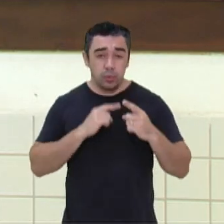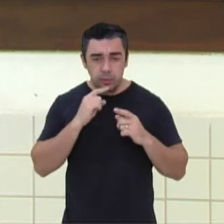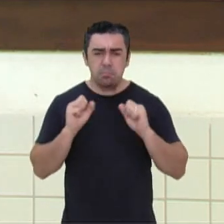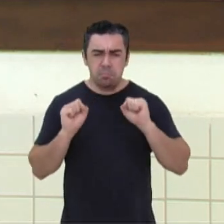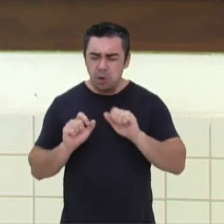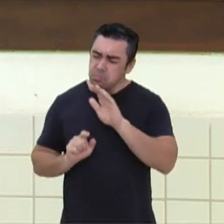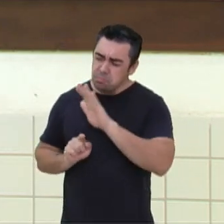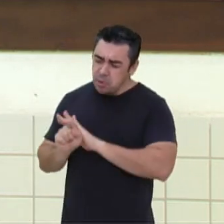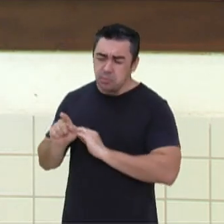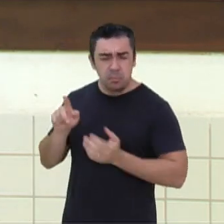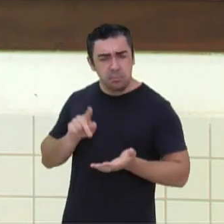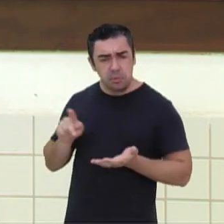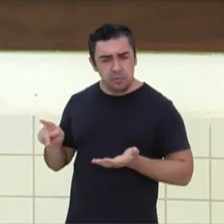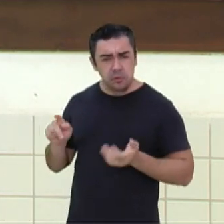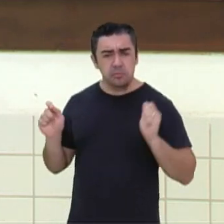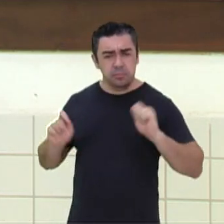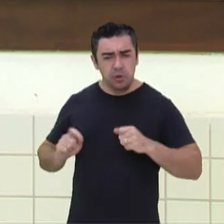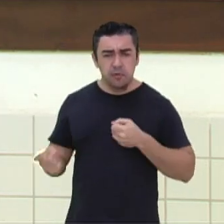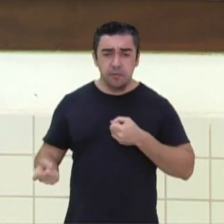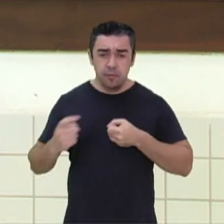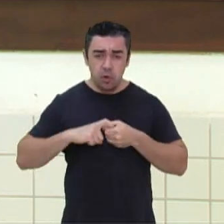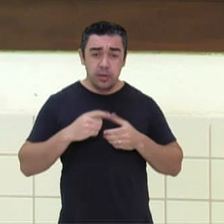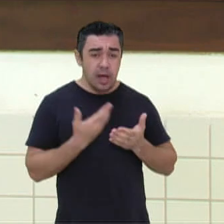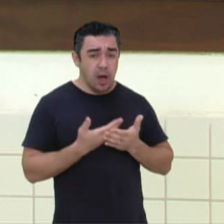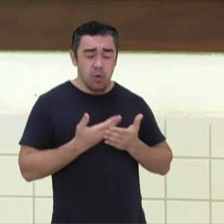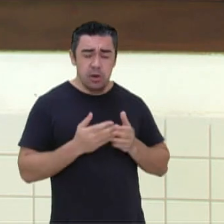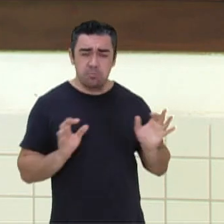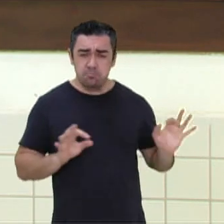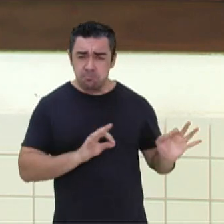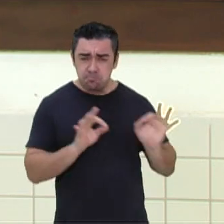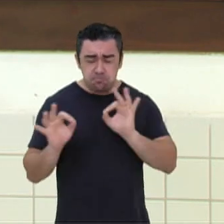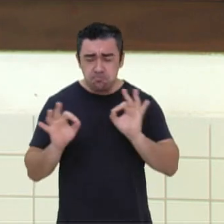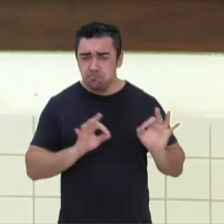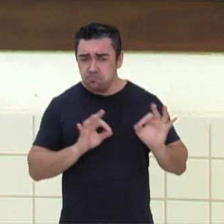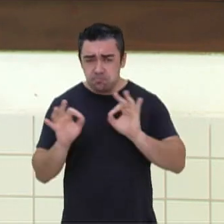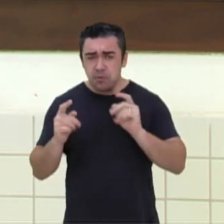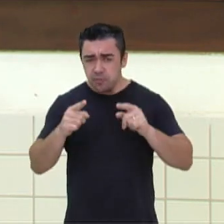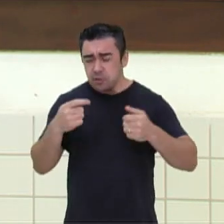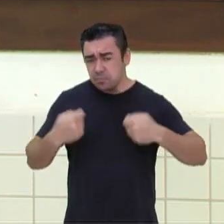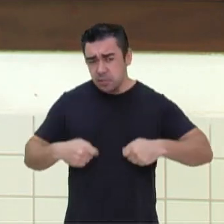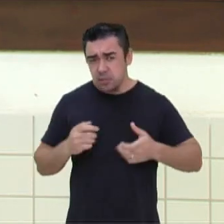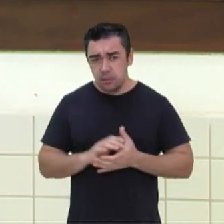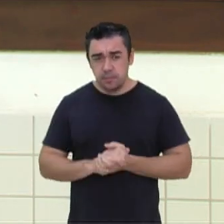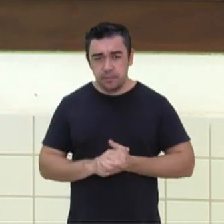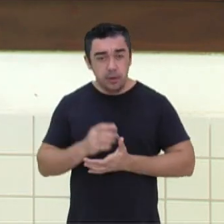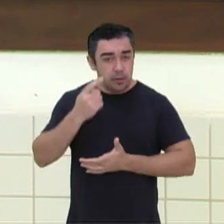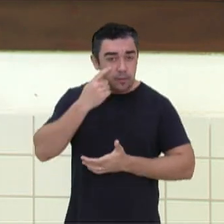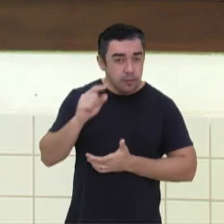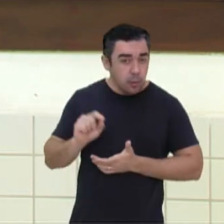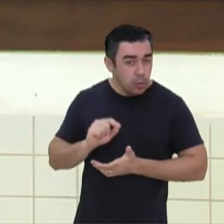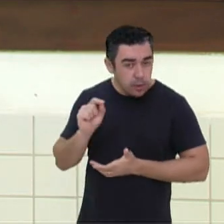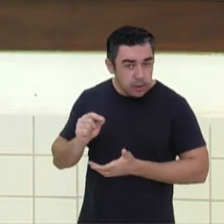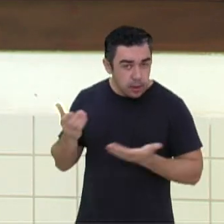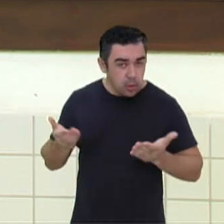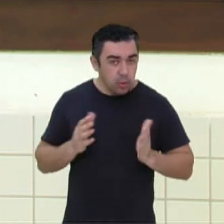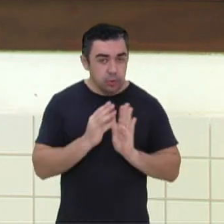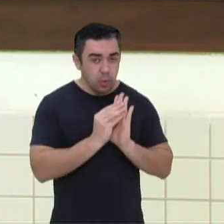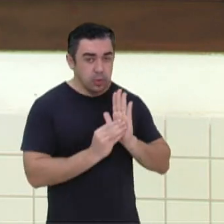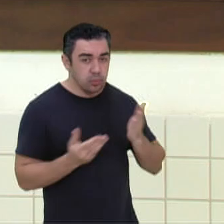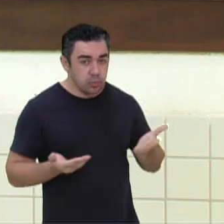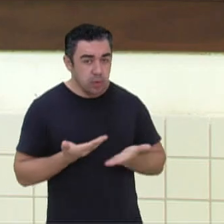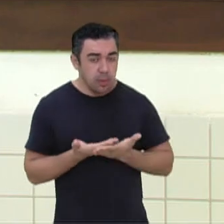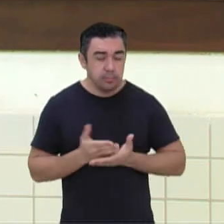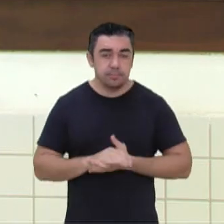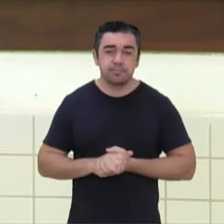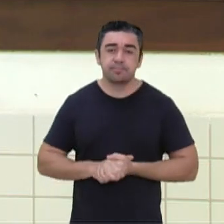pergunte ao seu professor, voltem nas aulas quantas vezes forem precisas, perfeito? Vamos verificar então o conteúdo da nossa aula